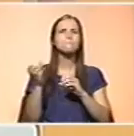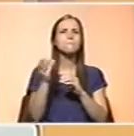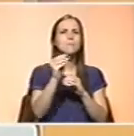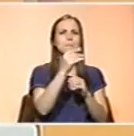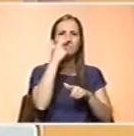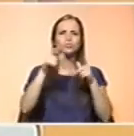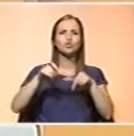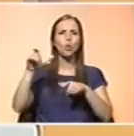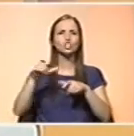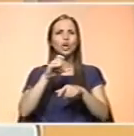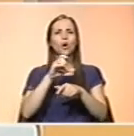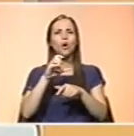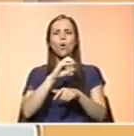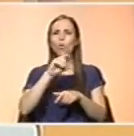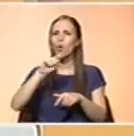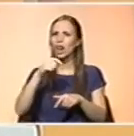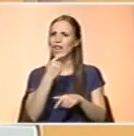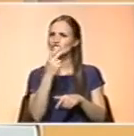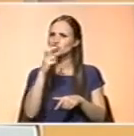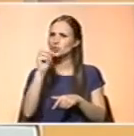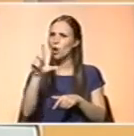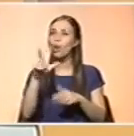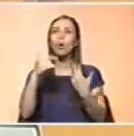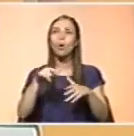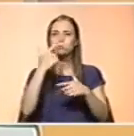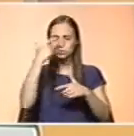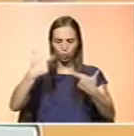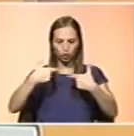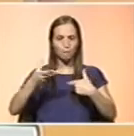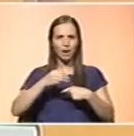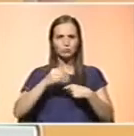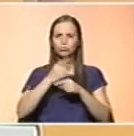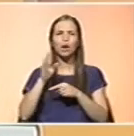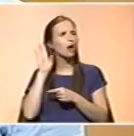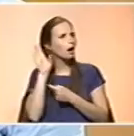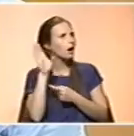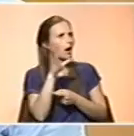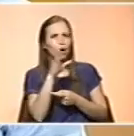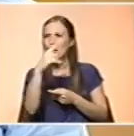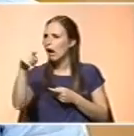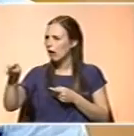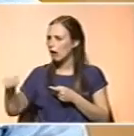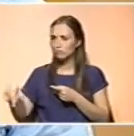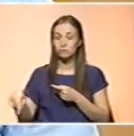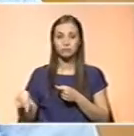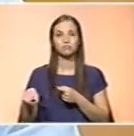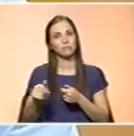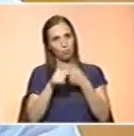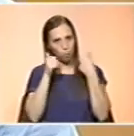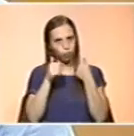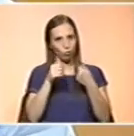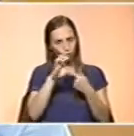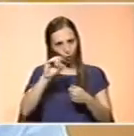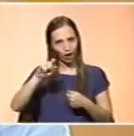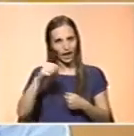são as pessoas que se controlam mais hoje? É que ouvimos à nossa volta toda a gente tem colesterol. Ainda bem que tem colesterol. Não, não. Convém não ter mais. Colesterol